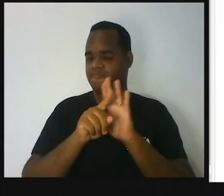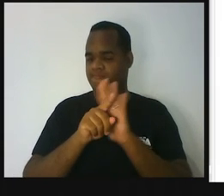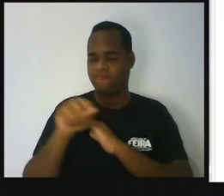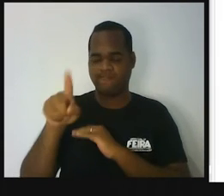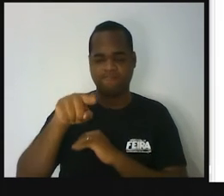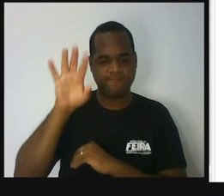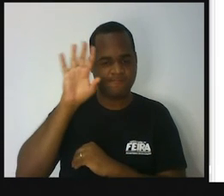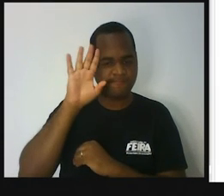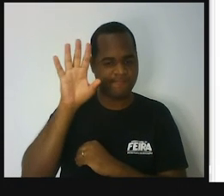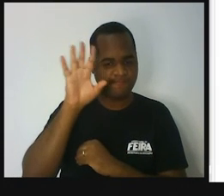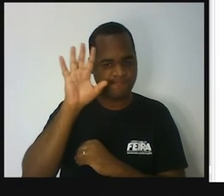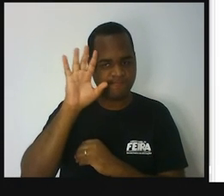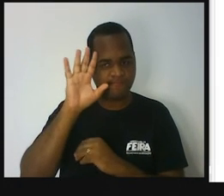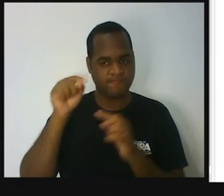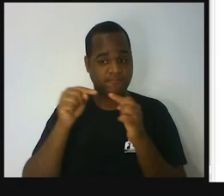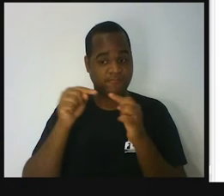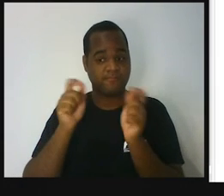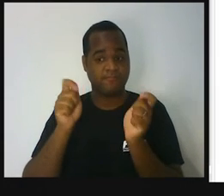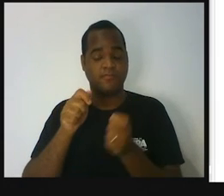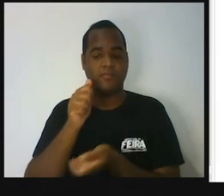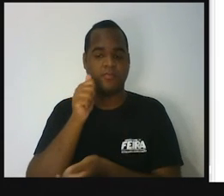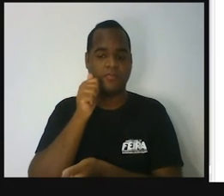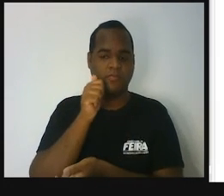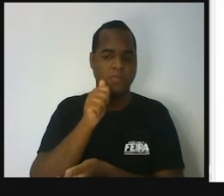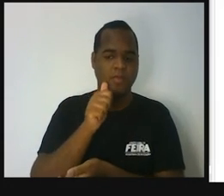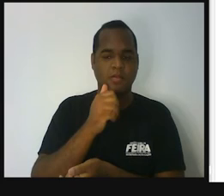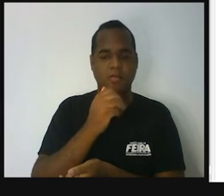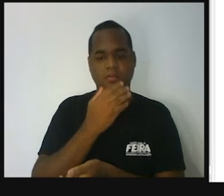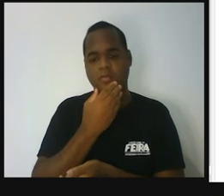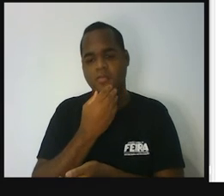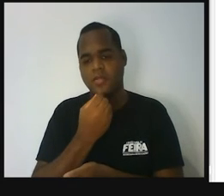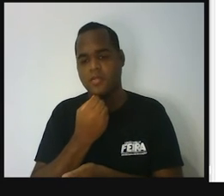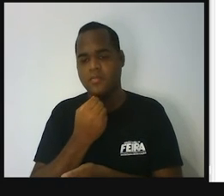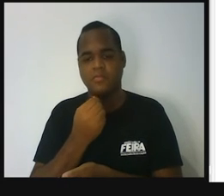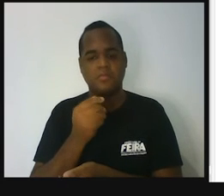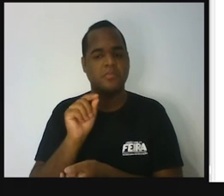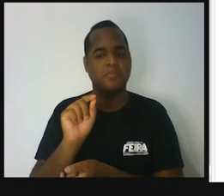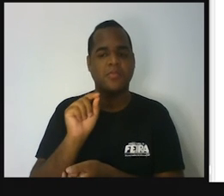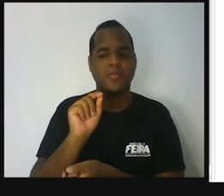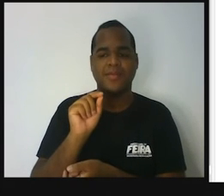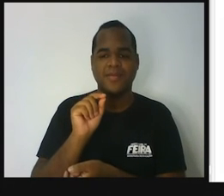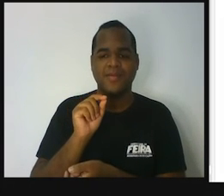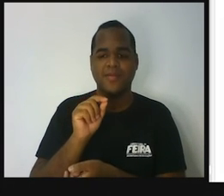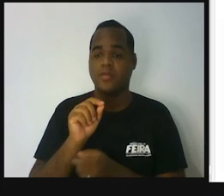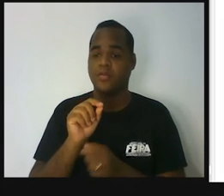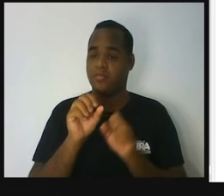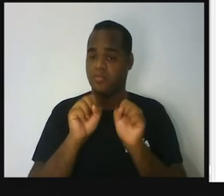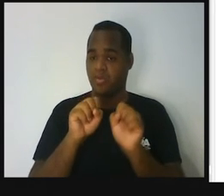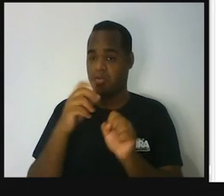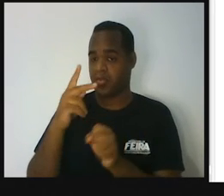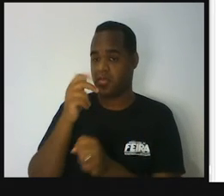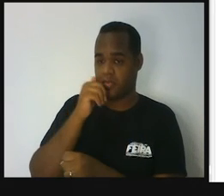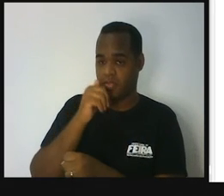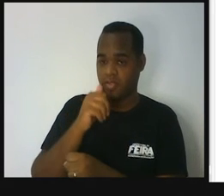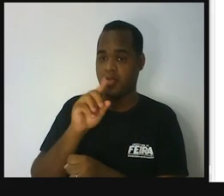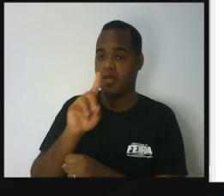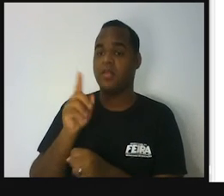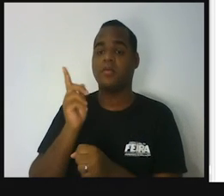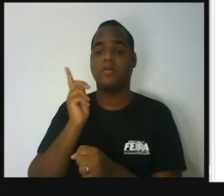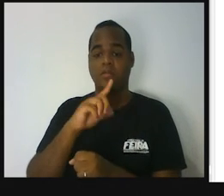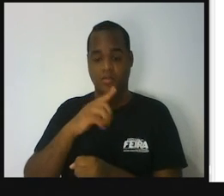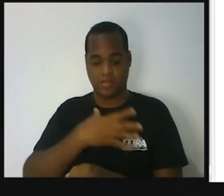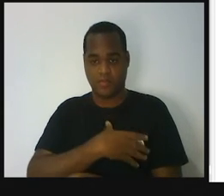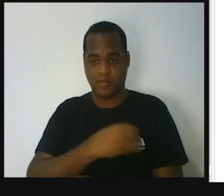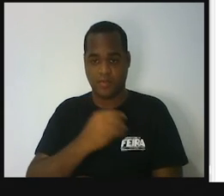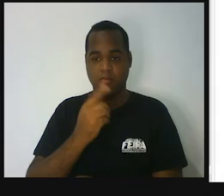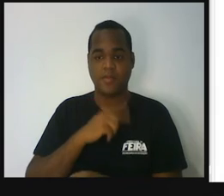Vamos pensar se é menino ou se é menina. Então, vamos supor que uma mulher vai dar luz, vai, né?